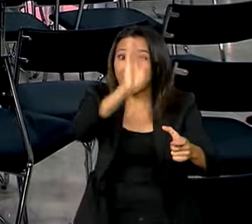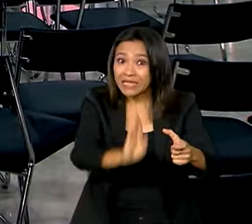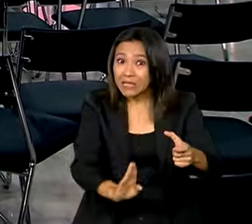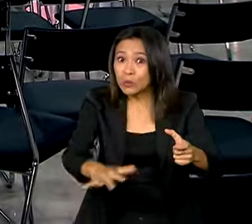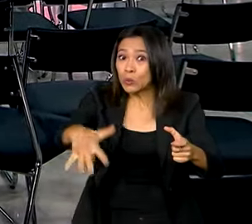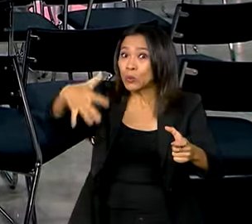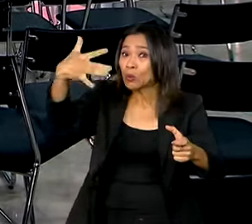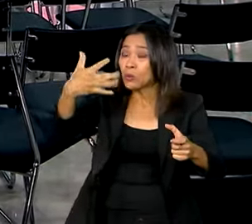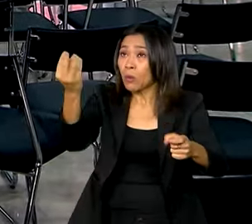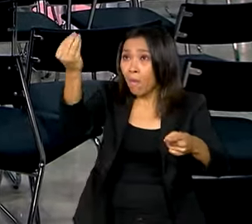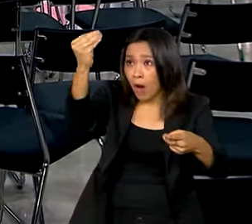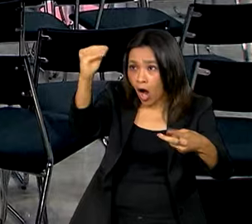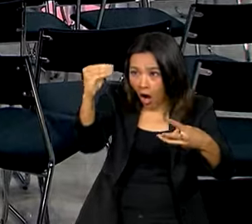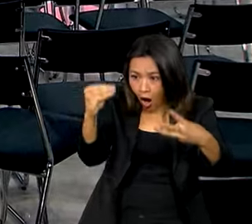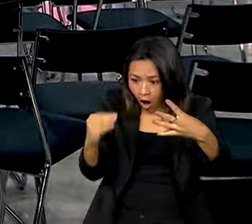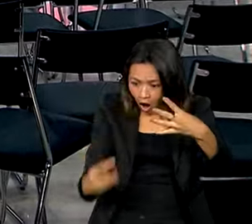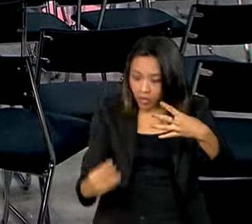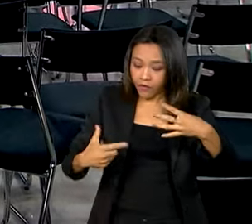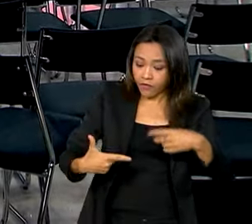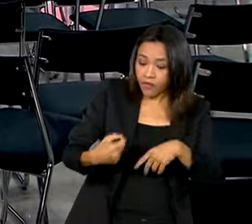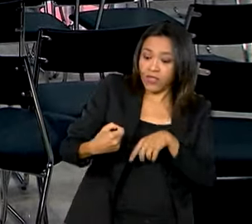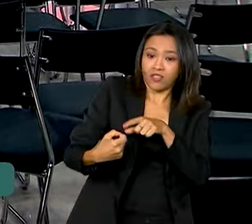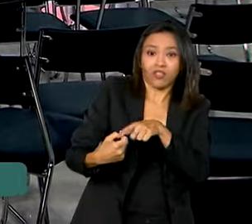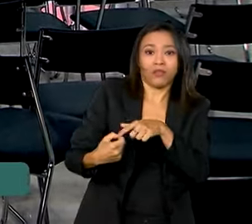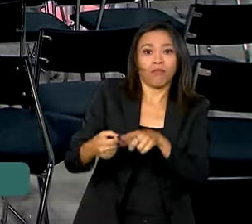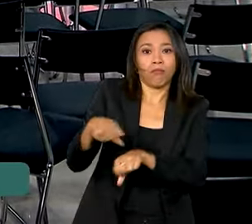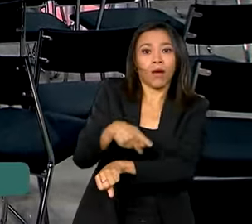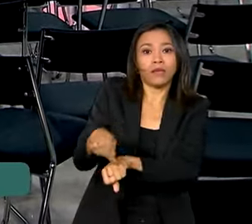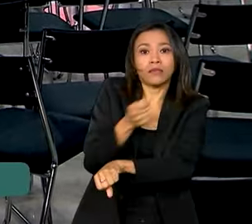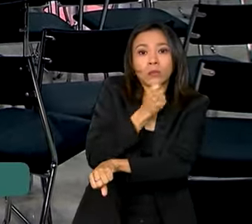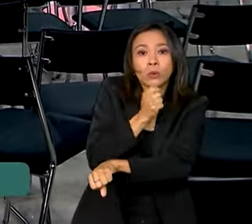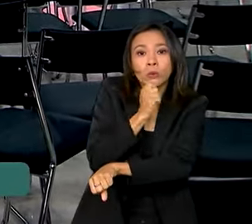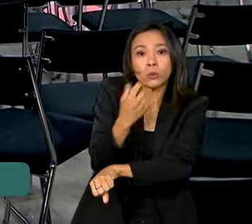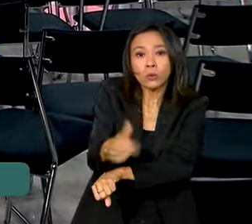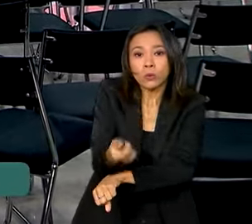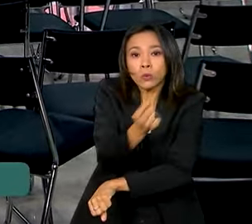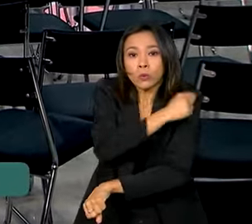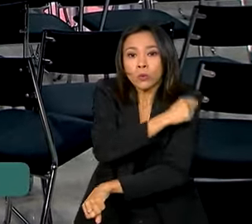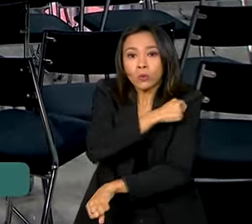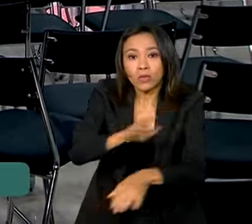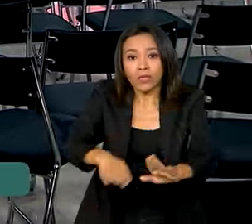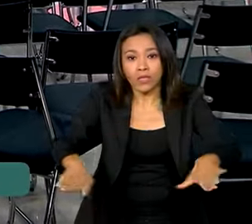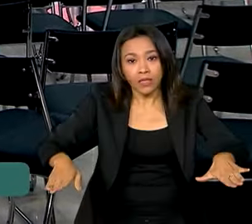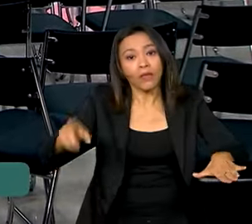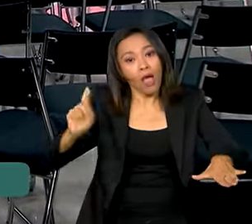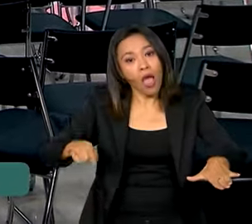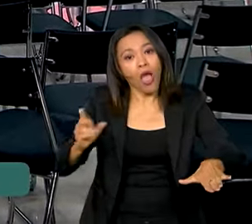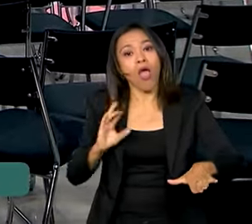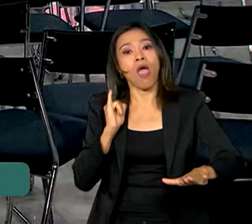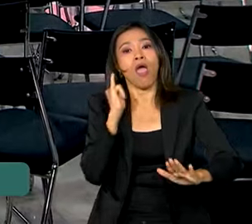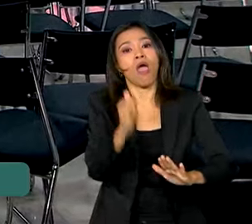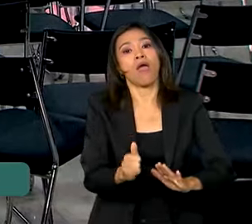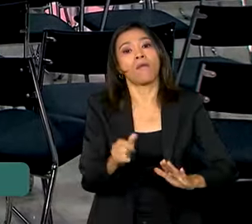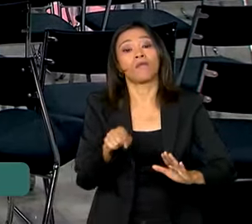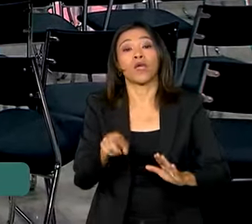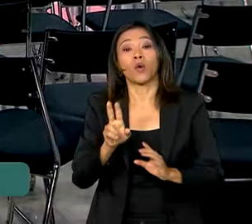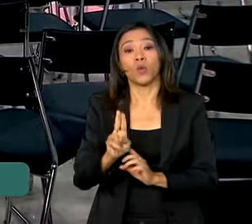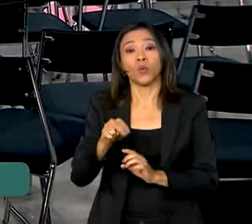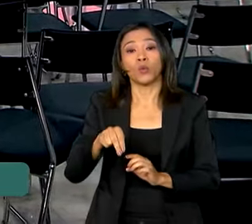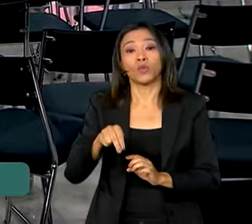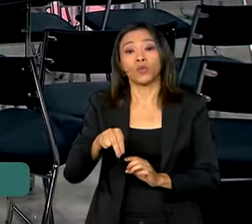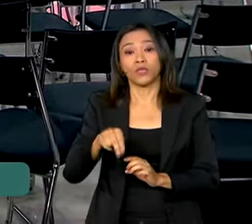no ranking dos 20 países com mais crianças não imunizadas no mundo, segundo a Unicef. Em 2023,